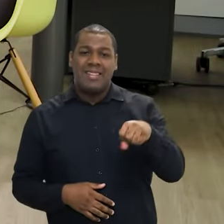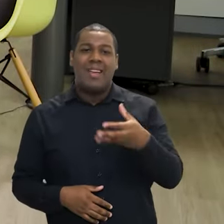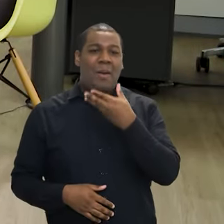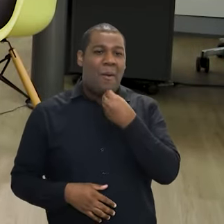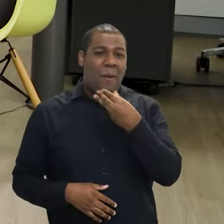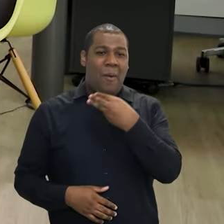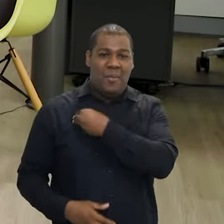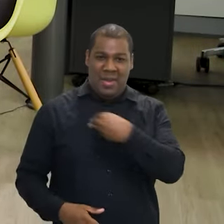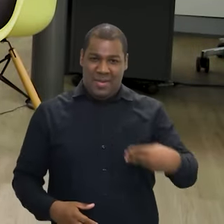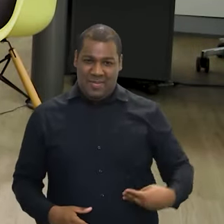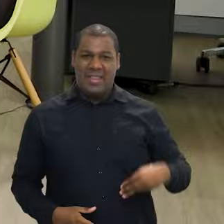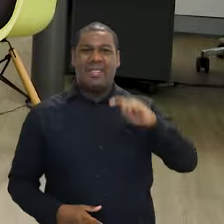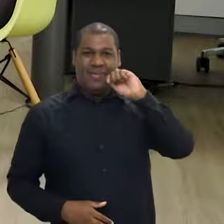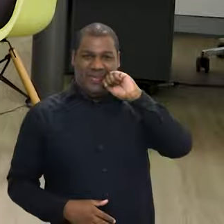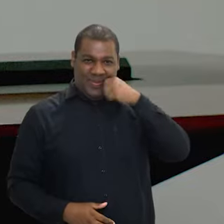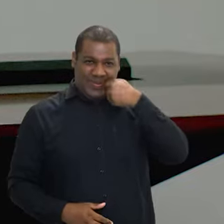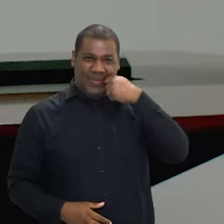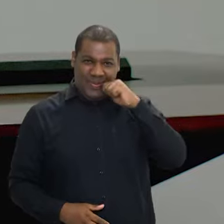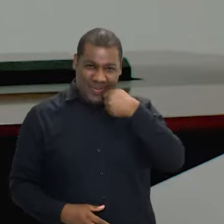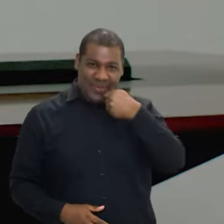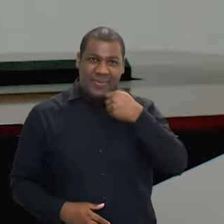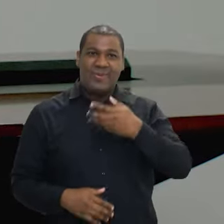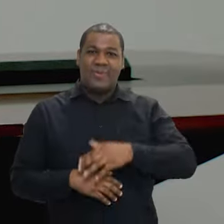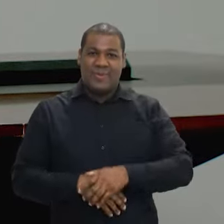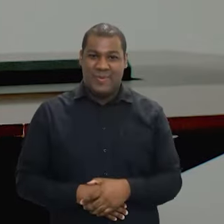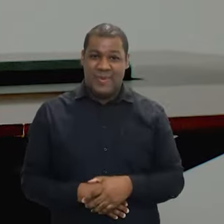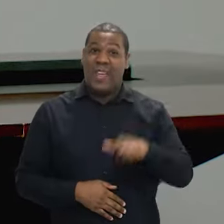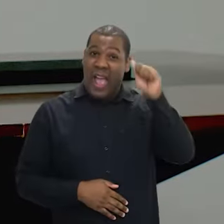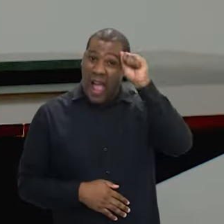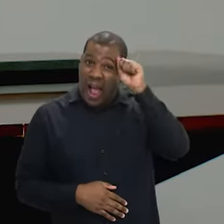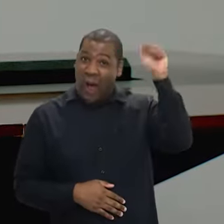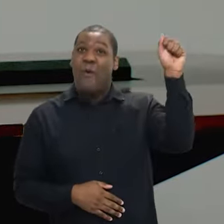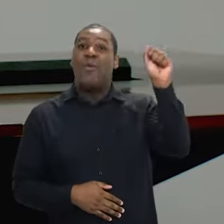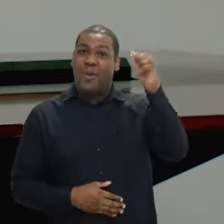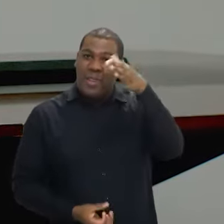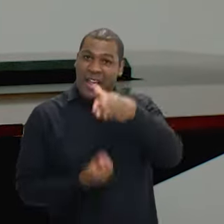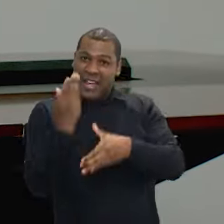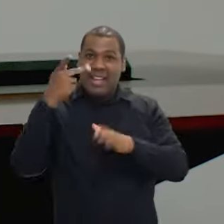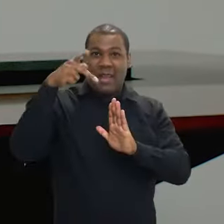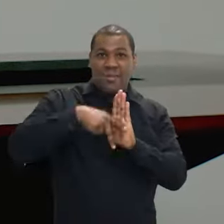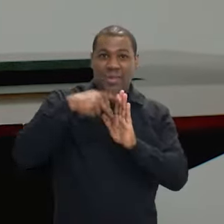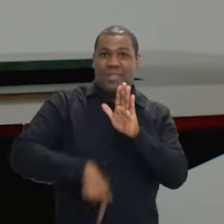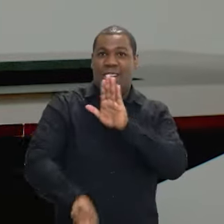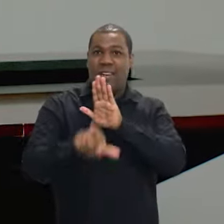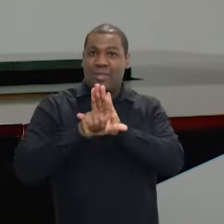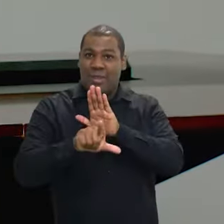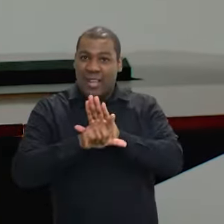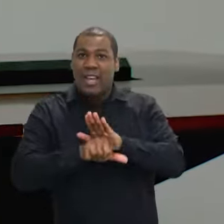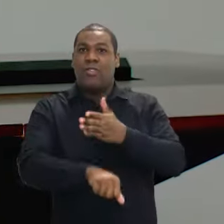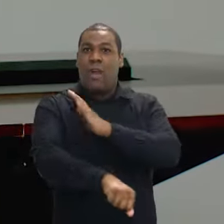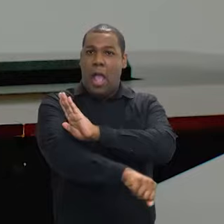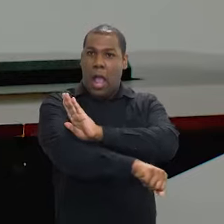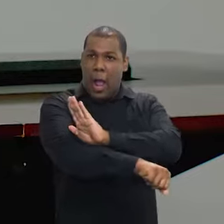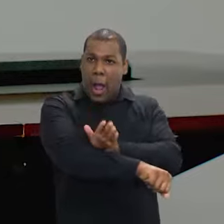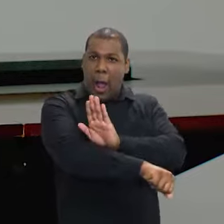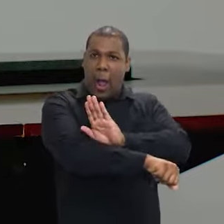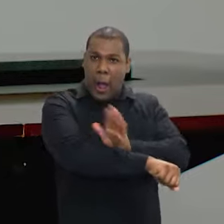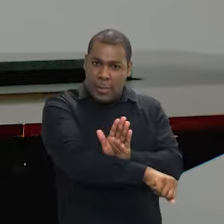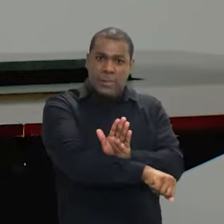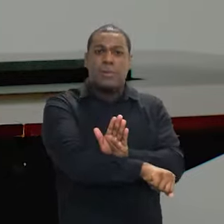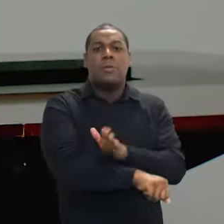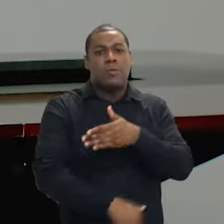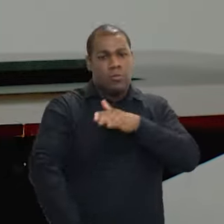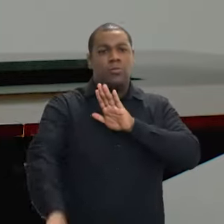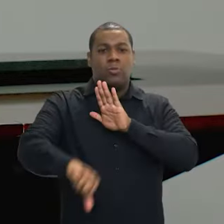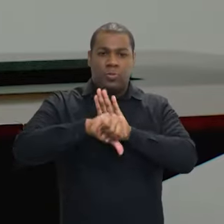claro, o nosso ministro é o autor da grande obra Racismo Estrutural, que orientou o